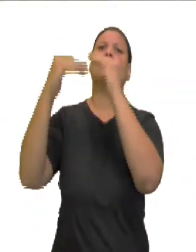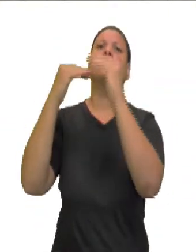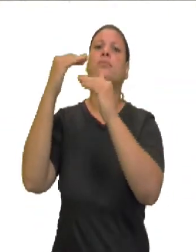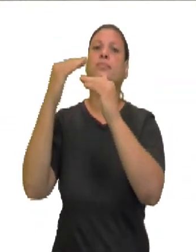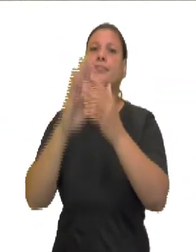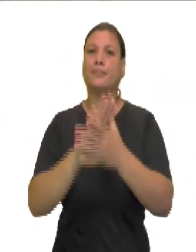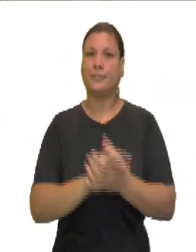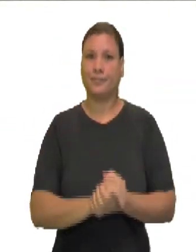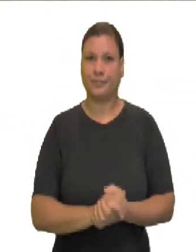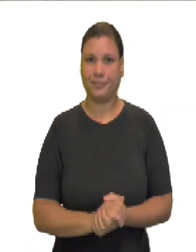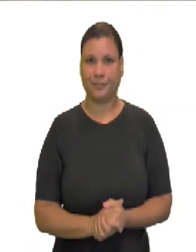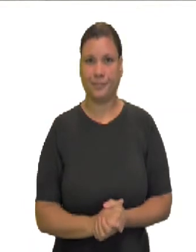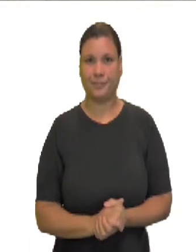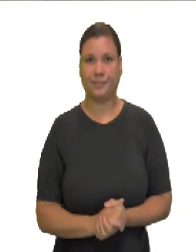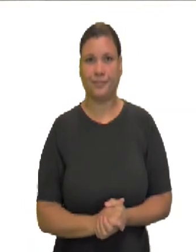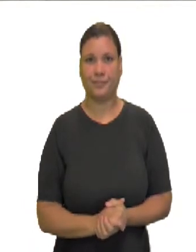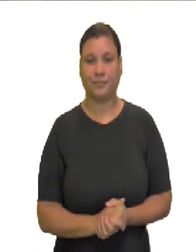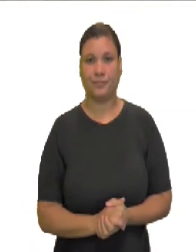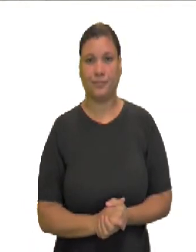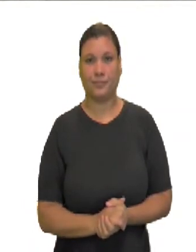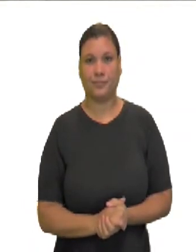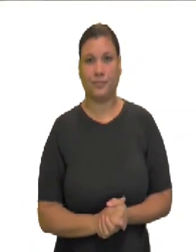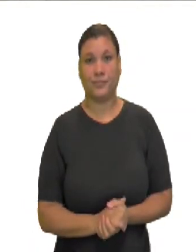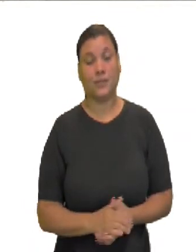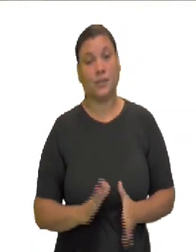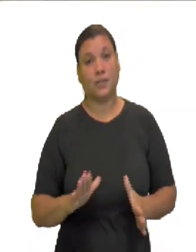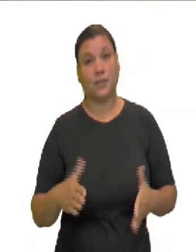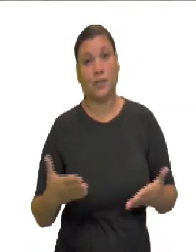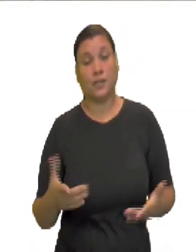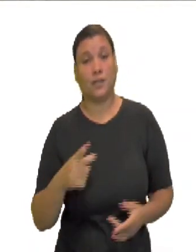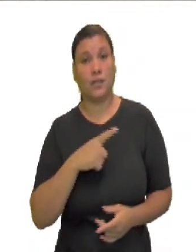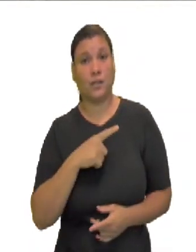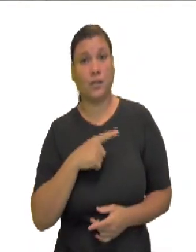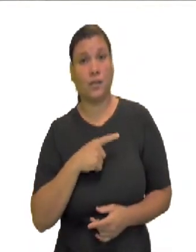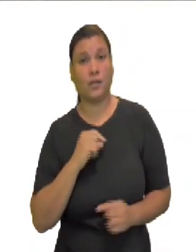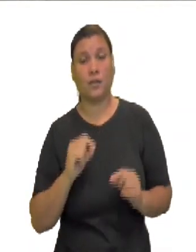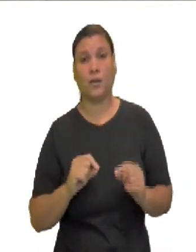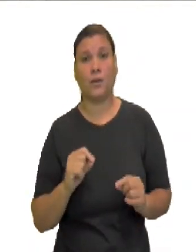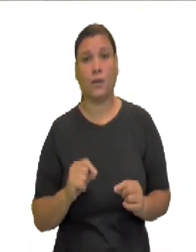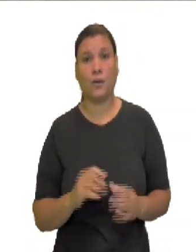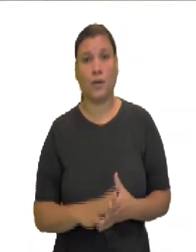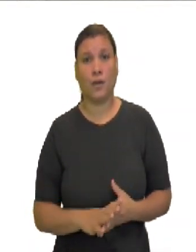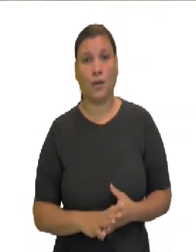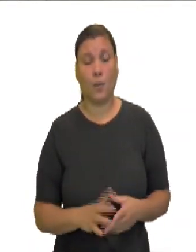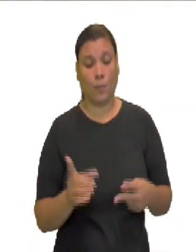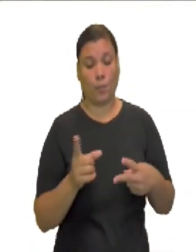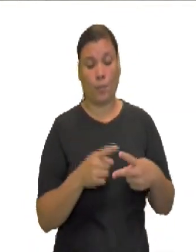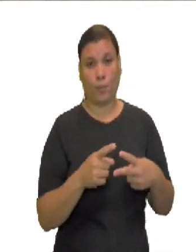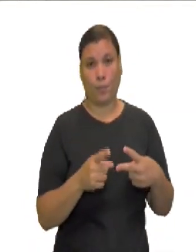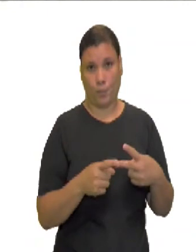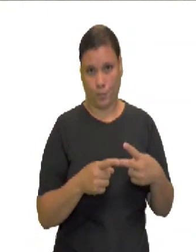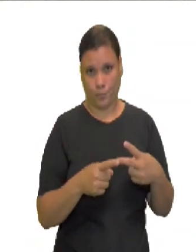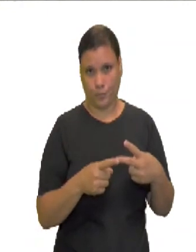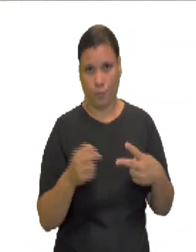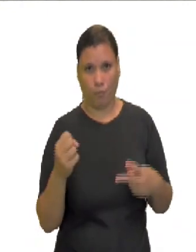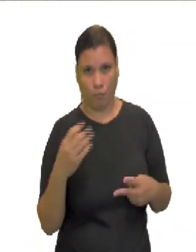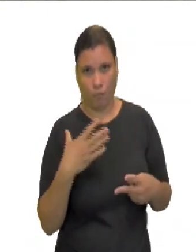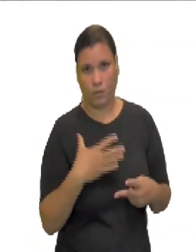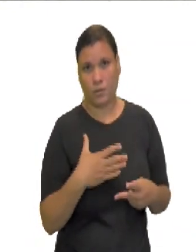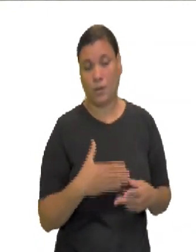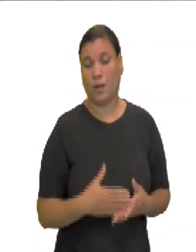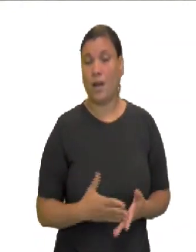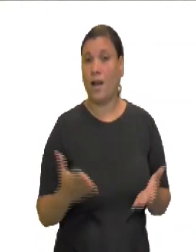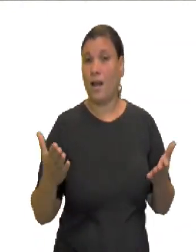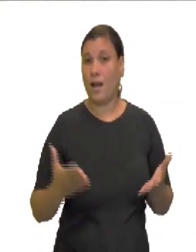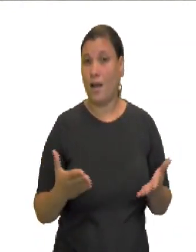Vamos ver que nós vimos a modernidade e vai chegar um termo agora que eu vou explicar um pouquinho mais profundo,